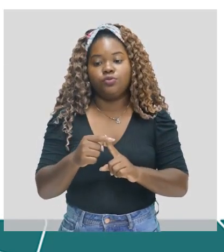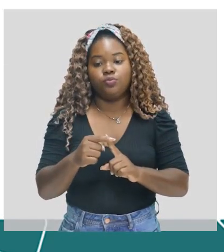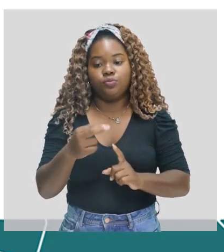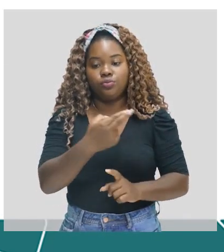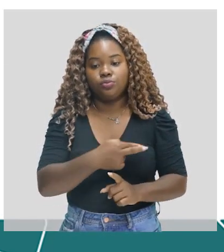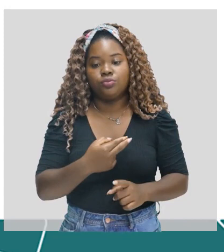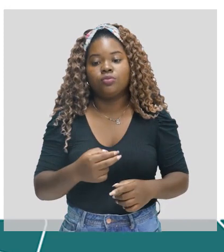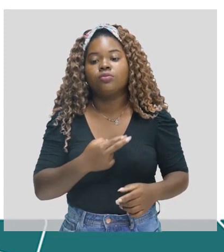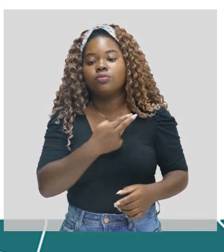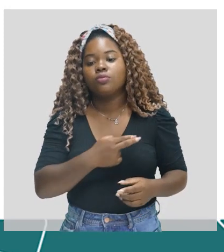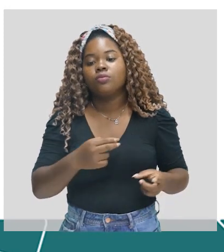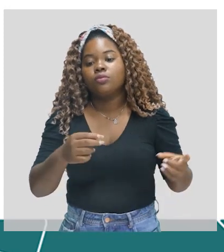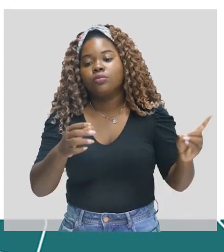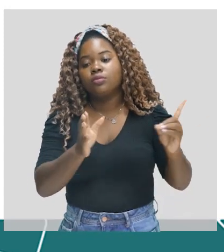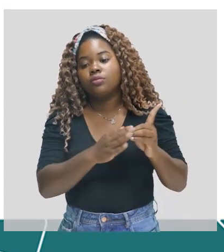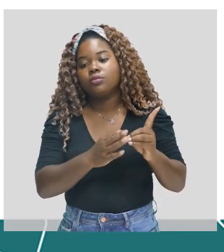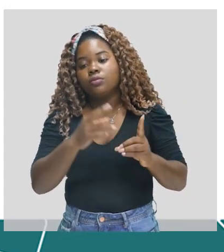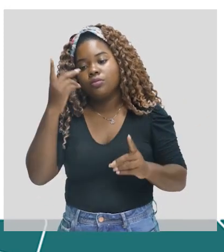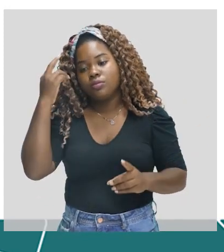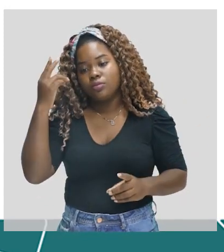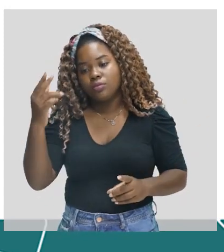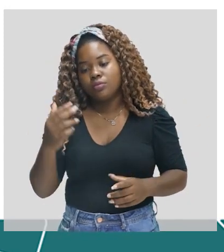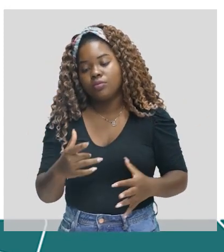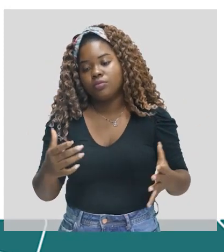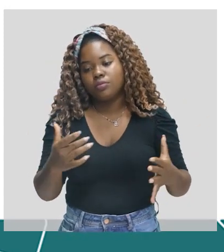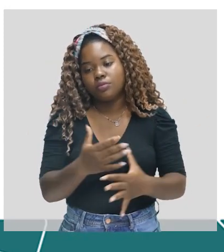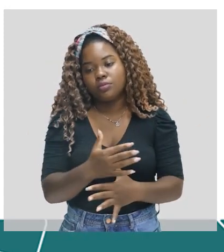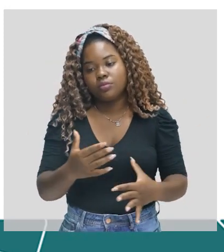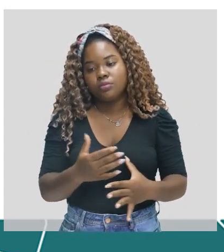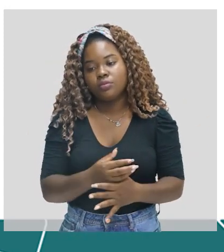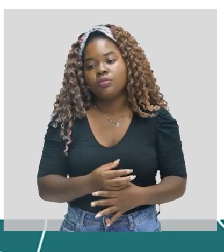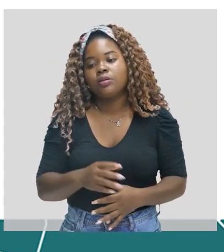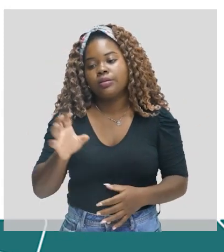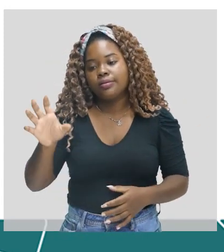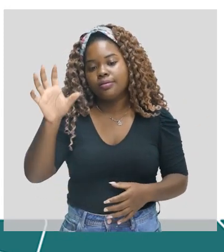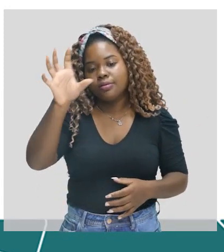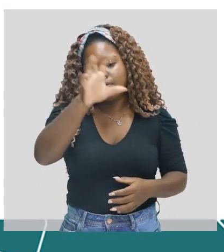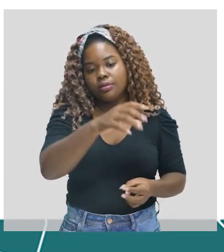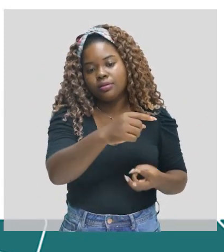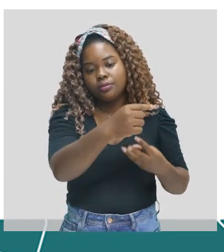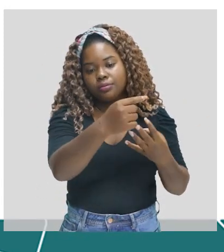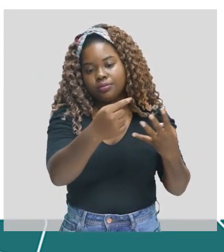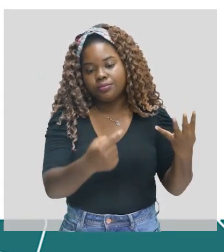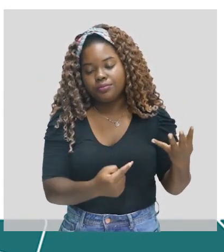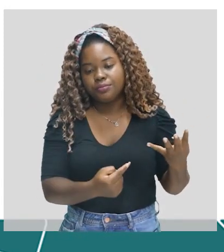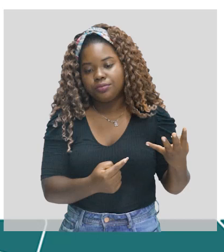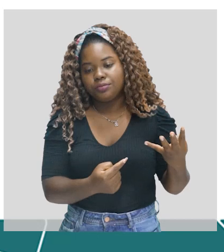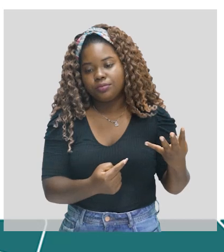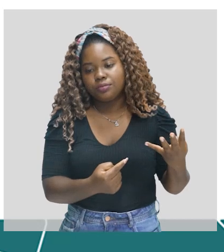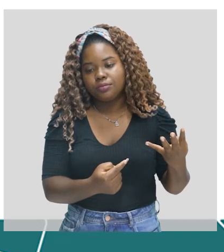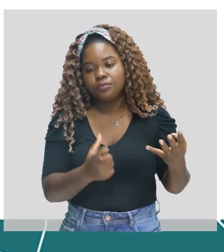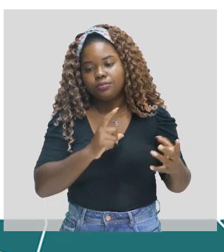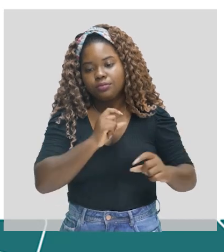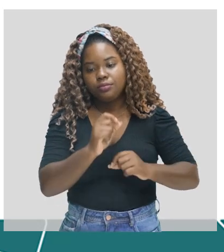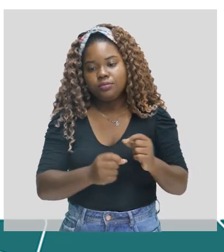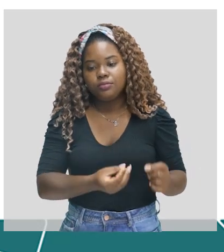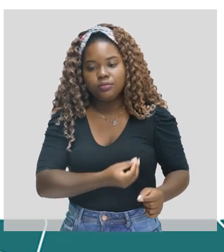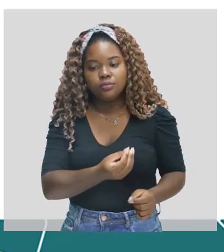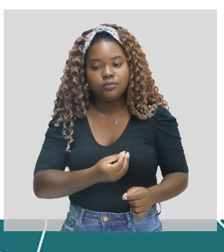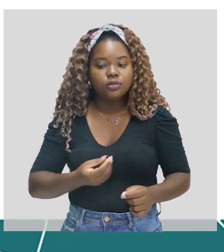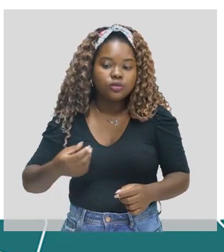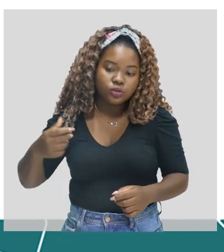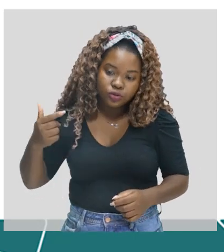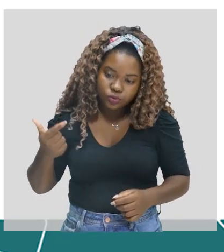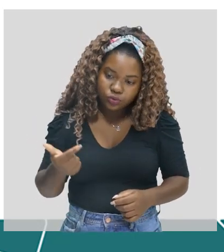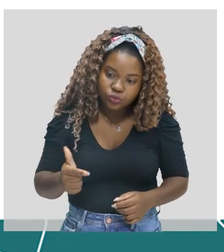Indianista, histórico, urbano e regional. Desses quatro tipos, os que tiveram sua vida prolongada de